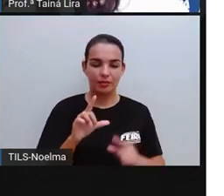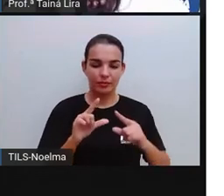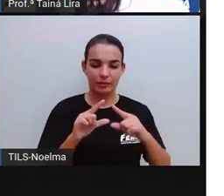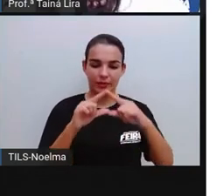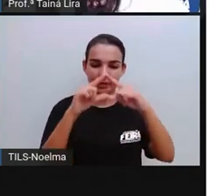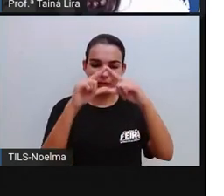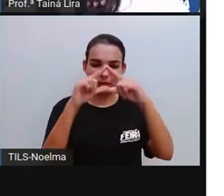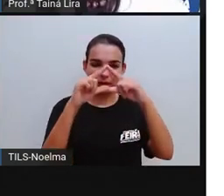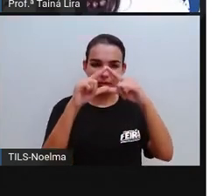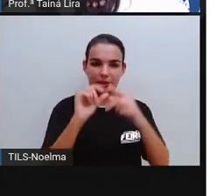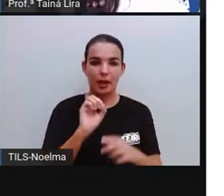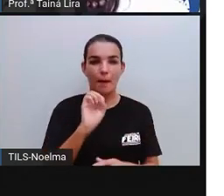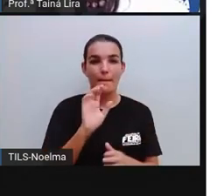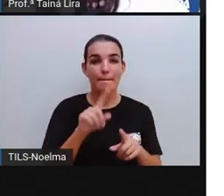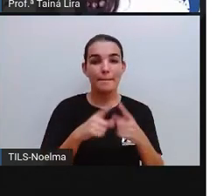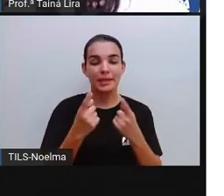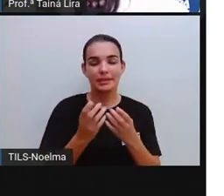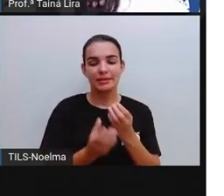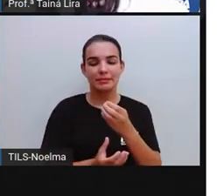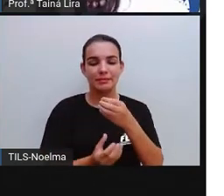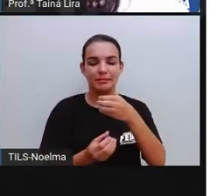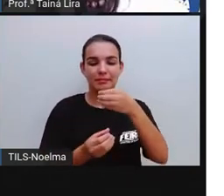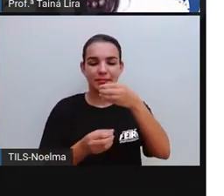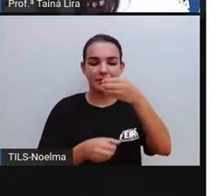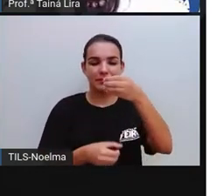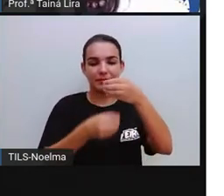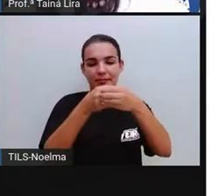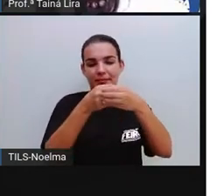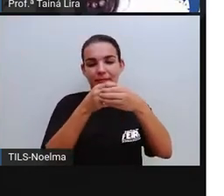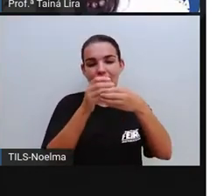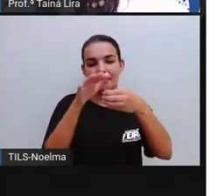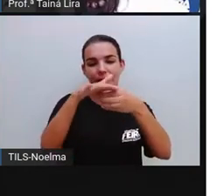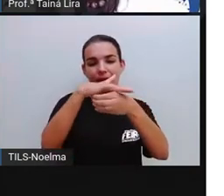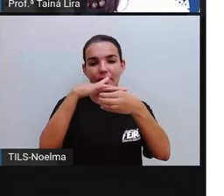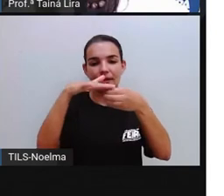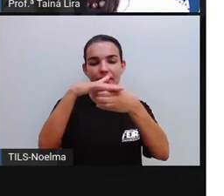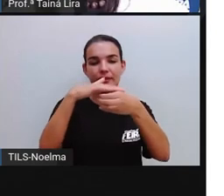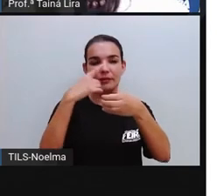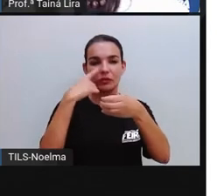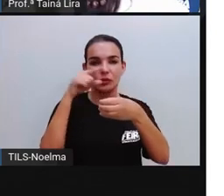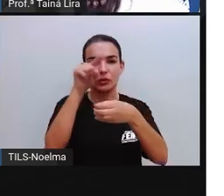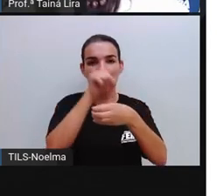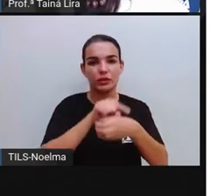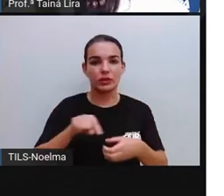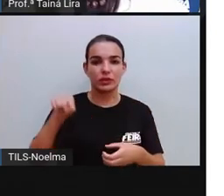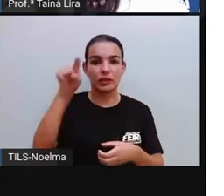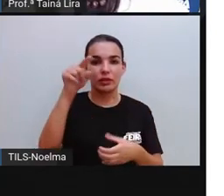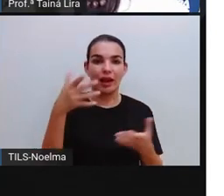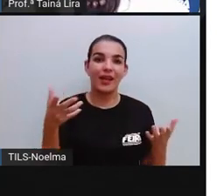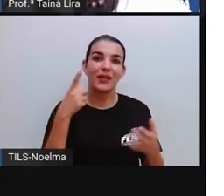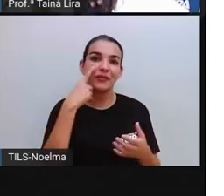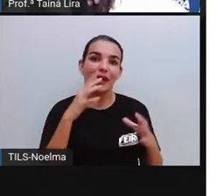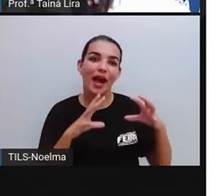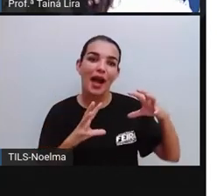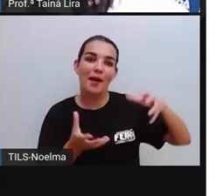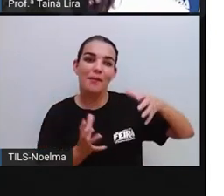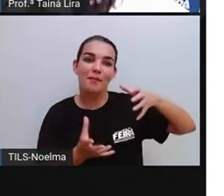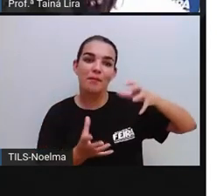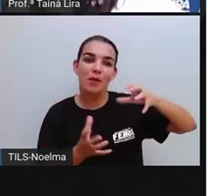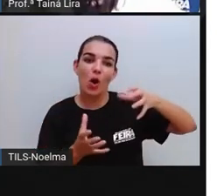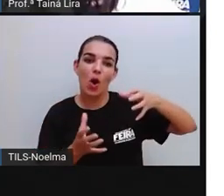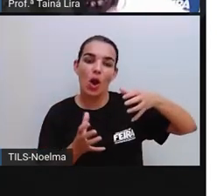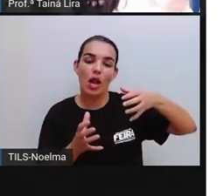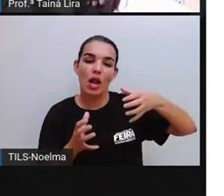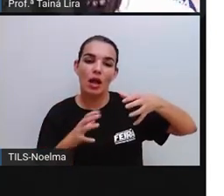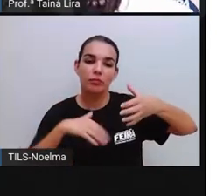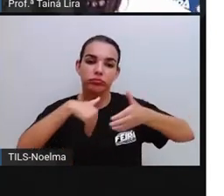triangular, certo? Mas aqui a gente consegue ver também o círculo. A bola também é